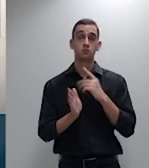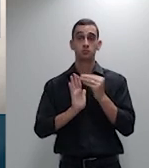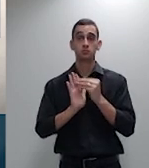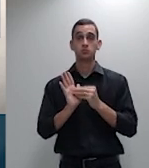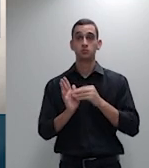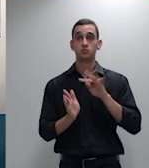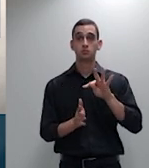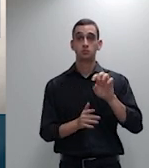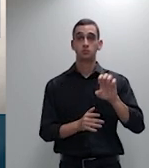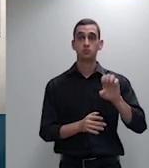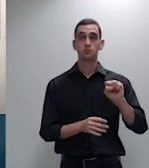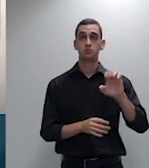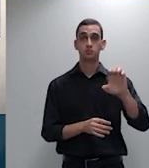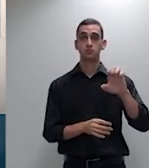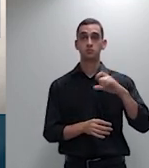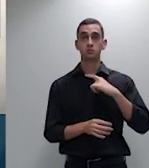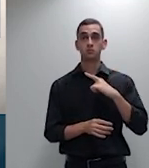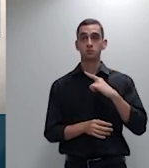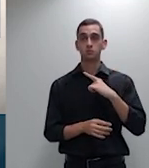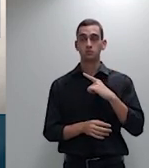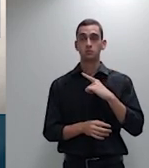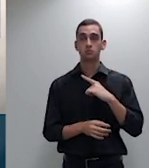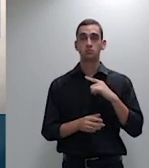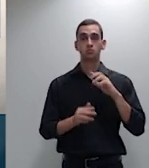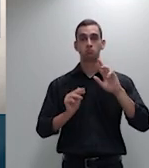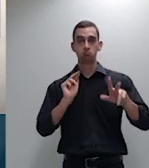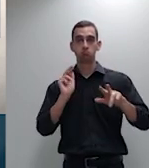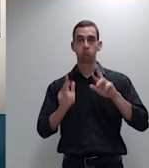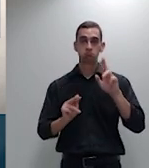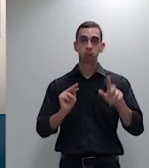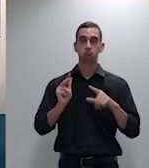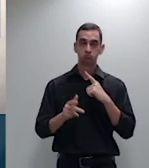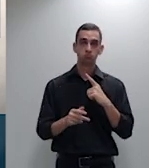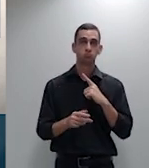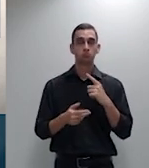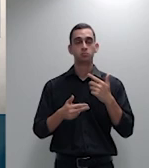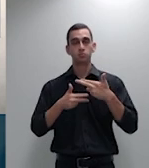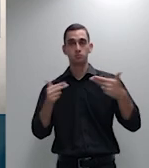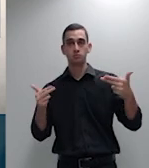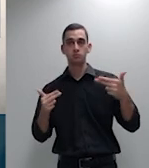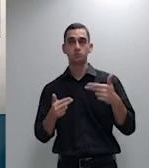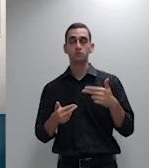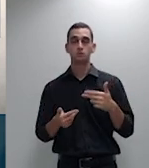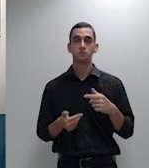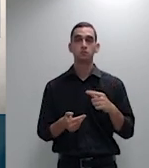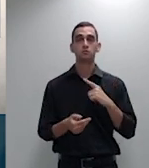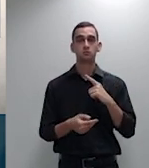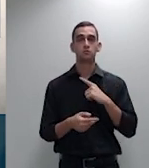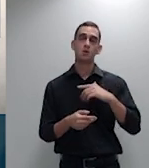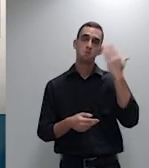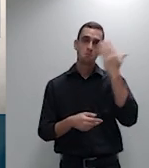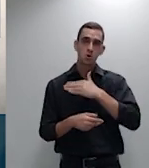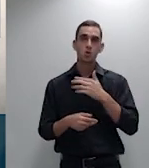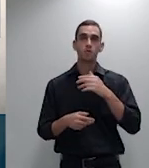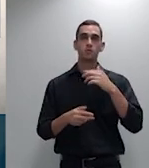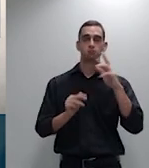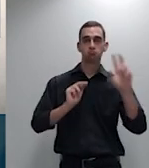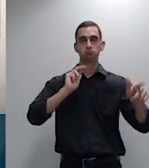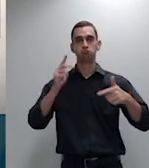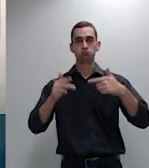julgamento do caso em tela e também a questão da inversão do uso da prova que para mim é inerente é uma questão